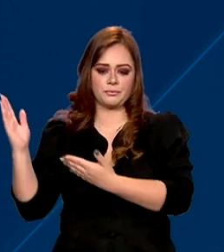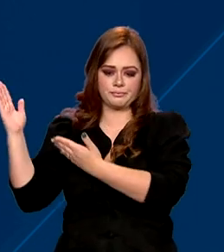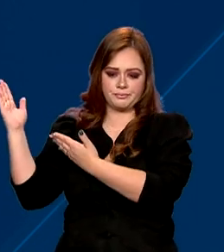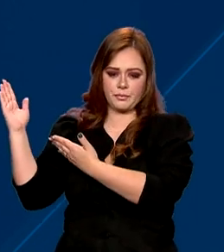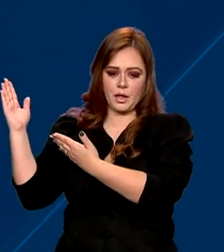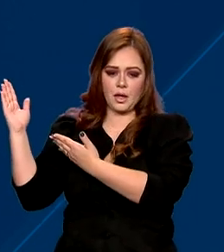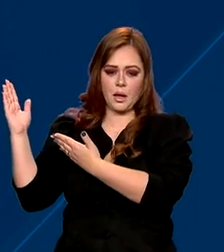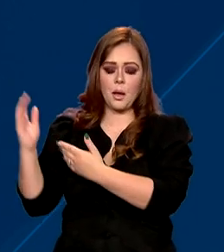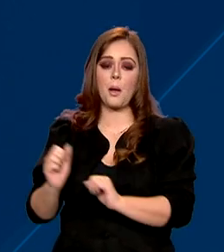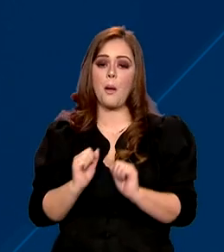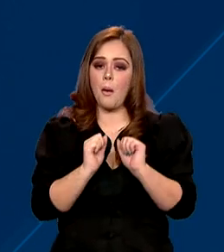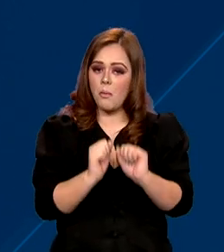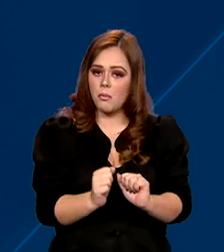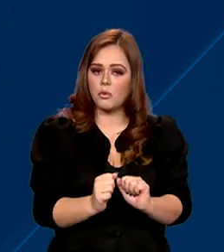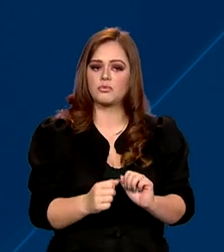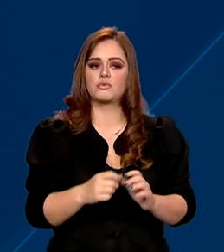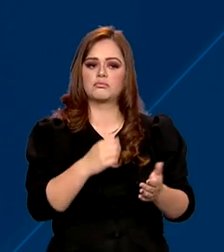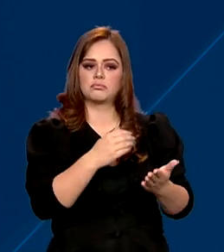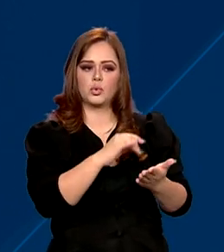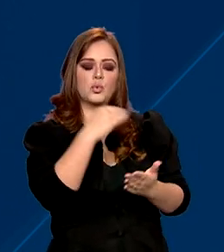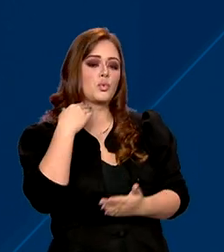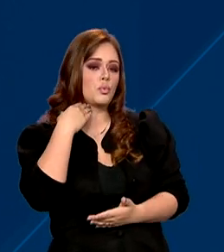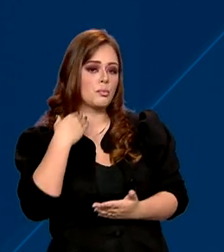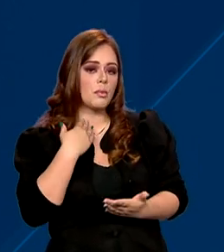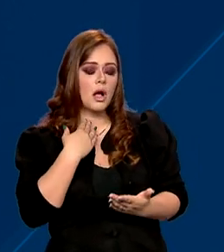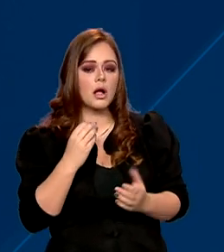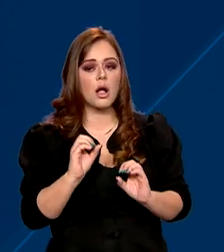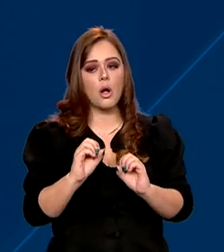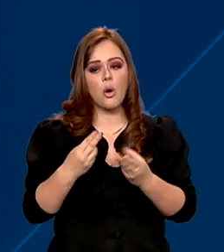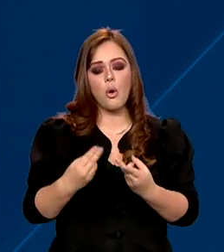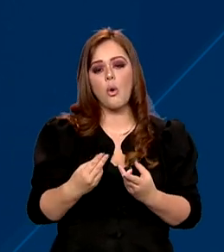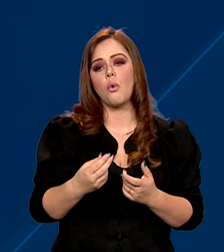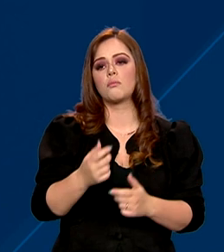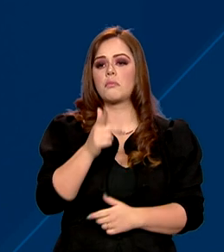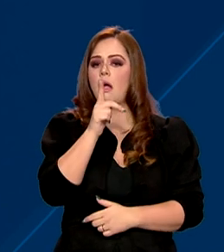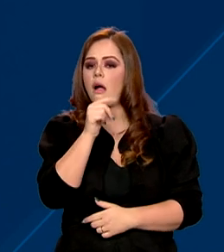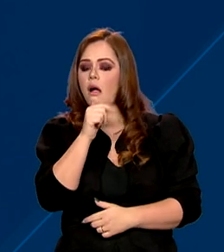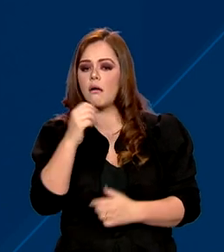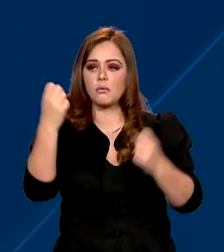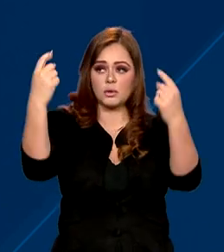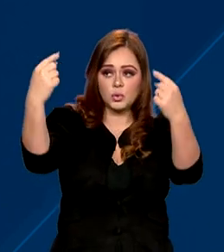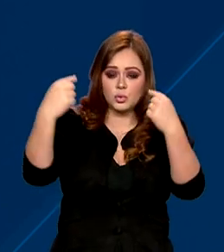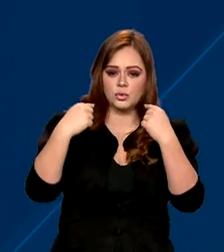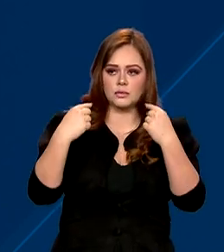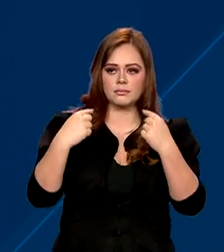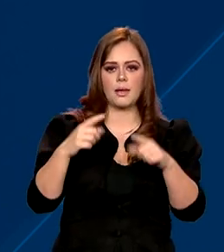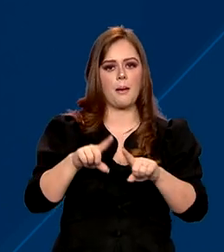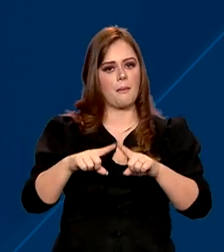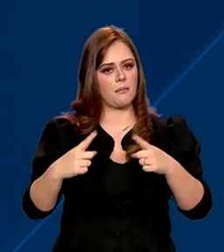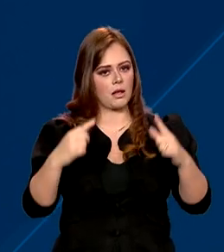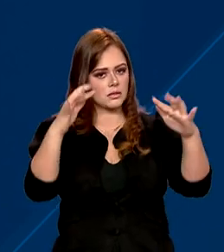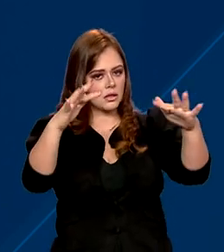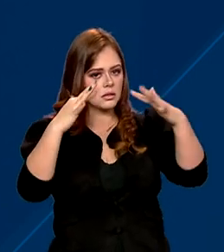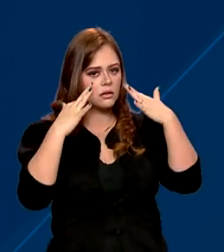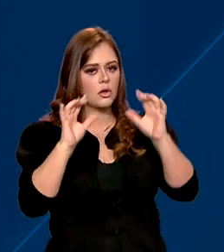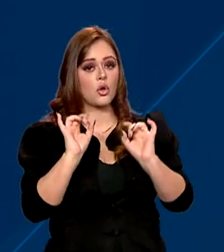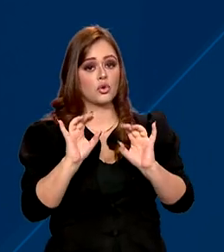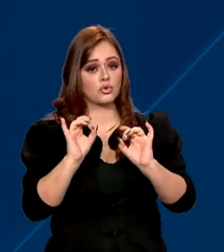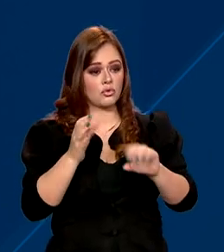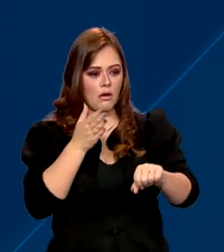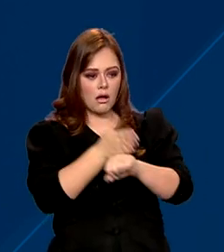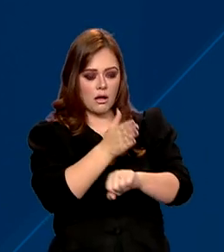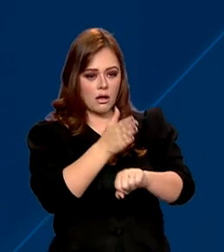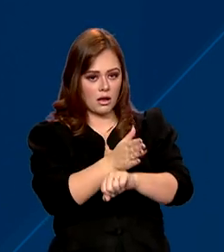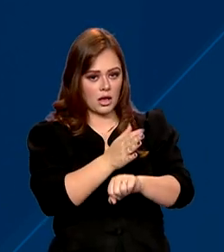Podem ser contas com bancos ou concessionárias de água e luz, por exemplo. Mas atenção, só entram na negociação